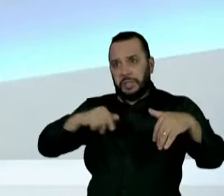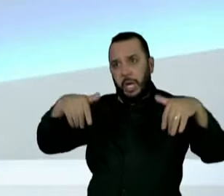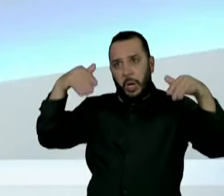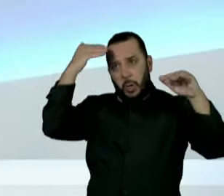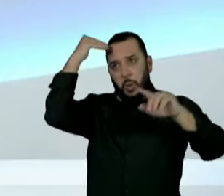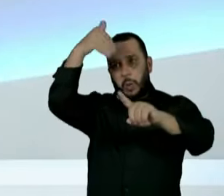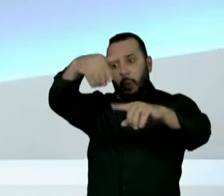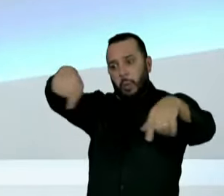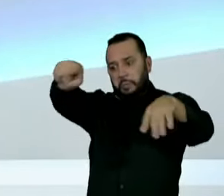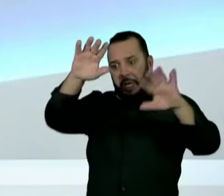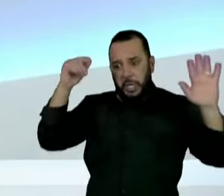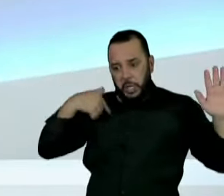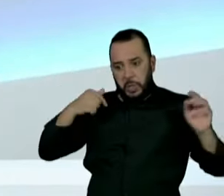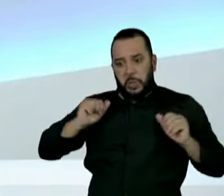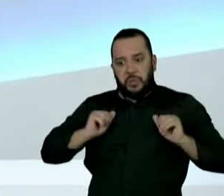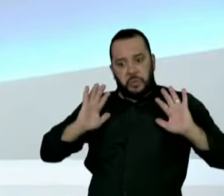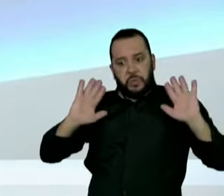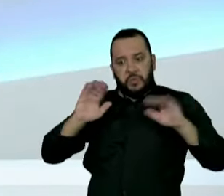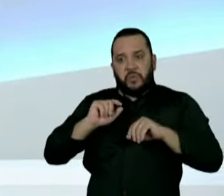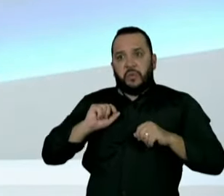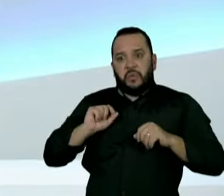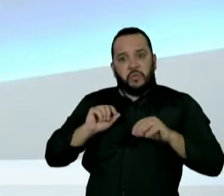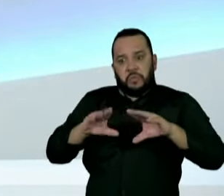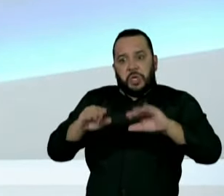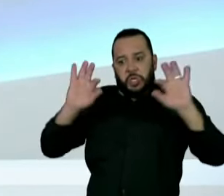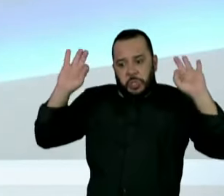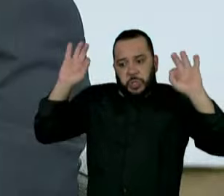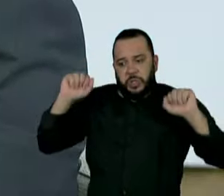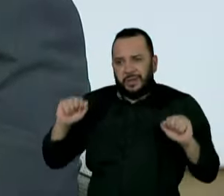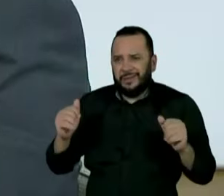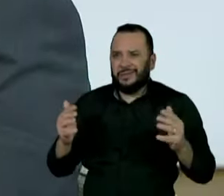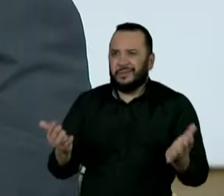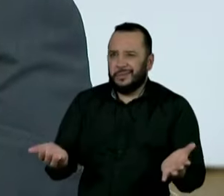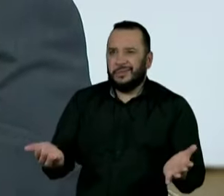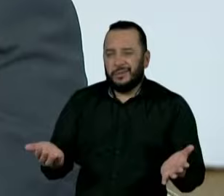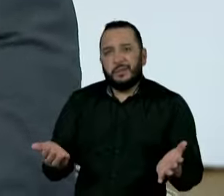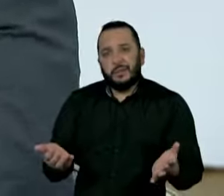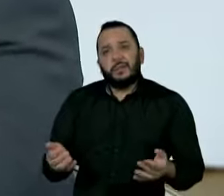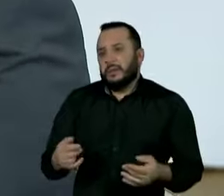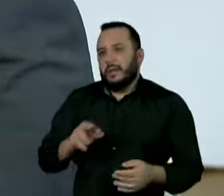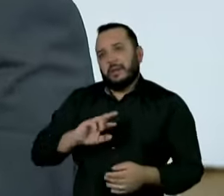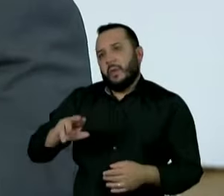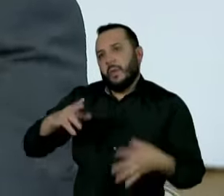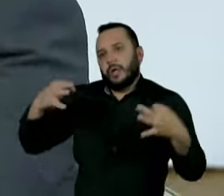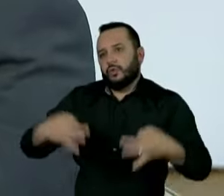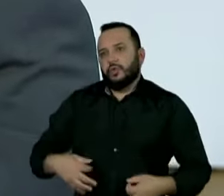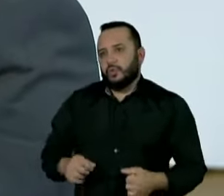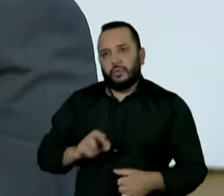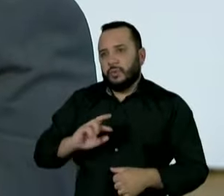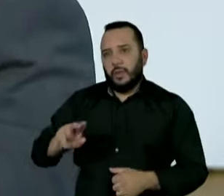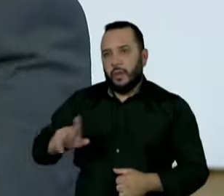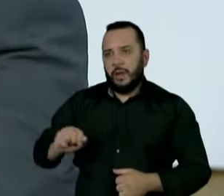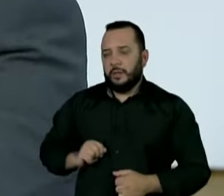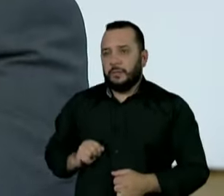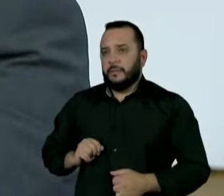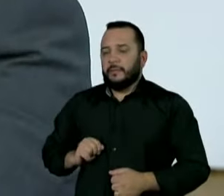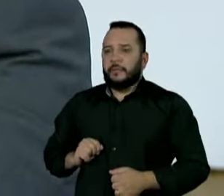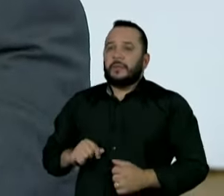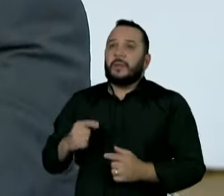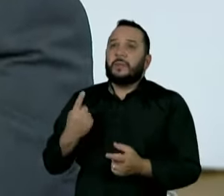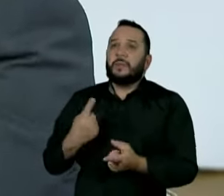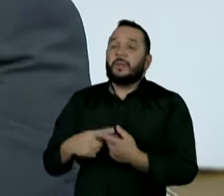com eles, porque eles também são cidadãos, aqui em São Paulo são muitos, como você falou, e a grande maioria, a esmagadora maioria é